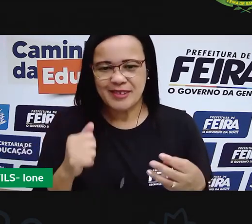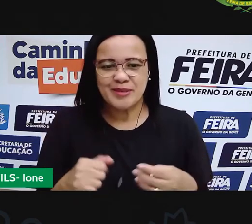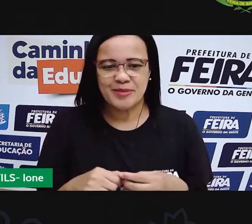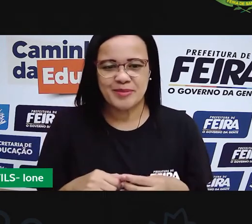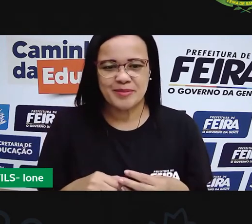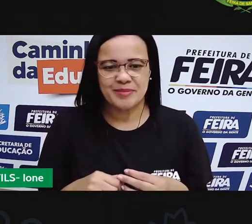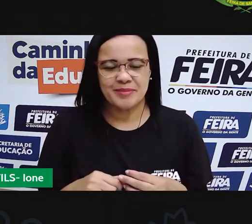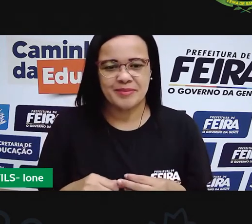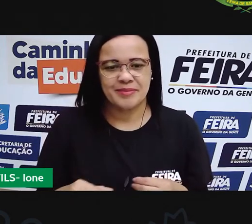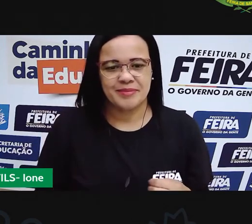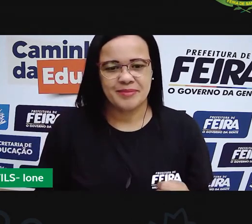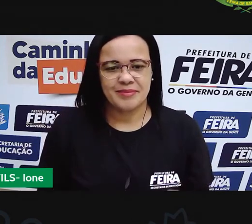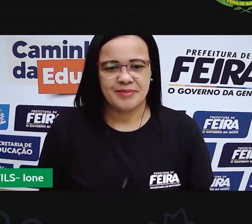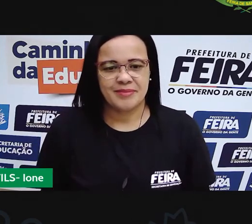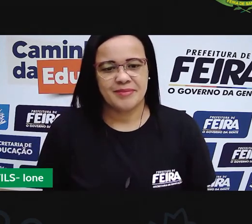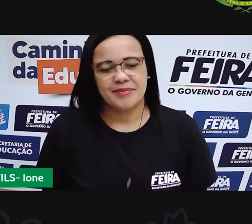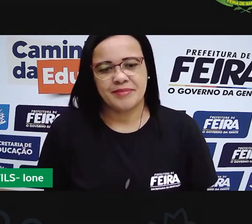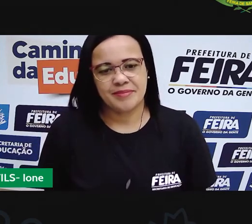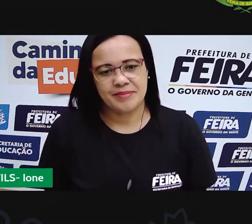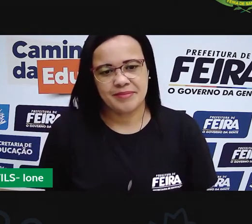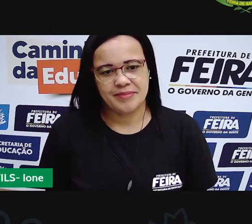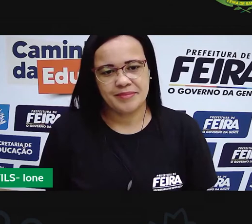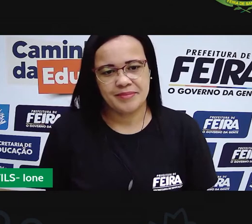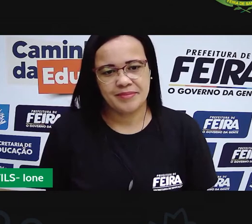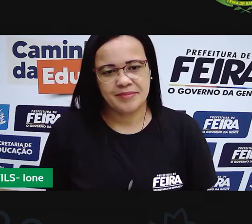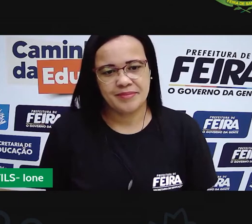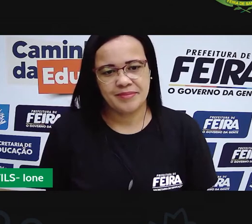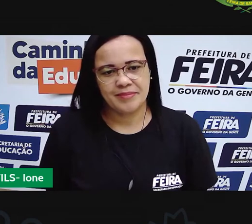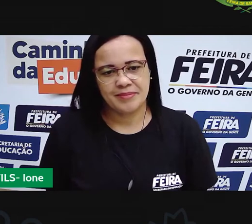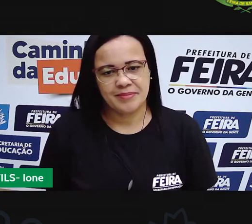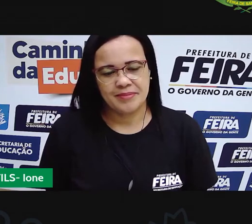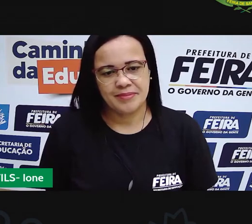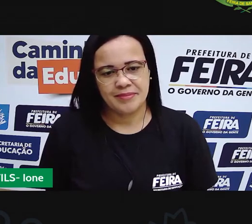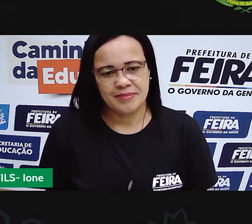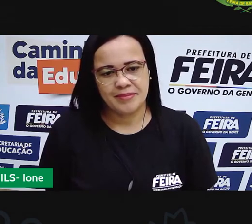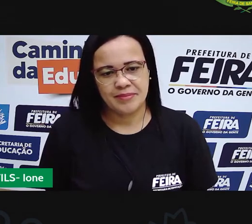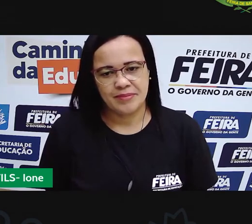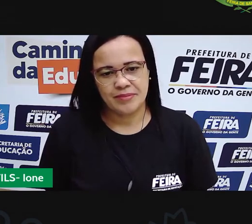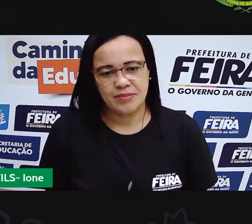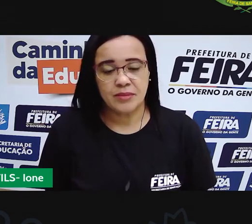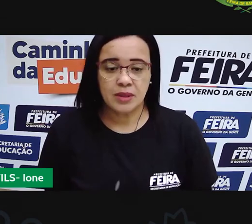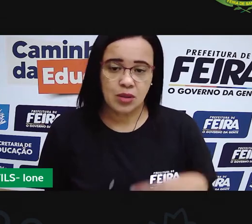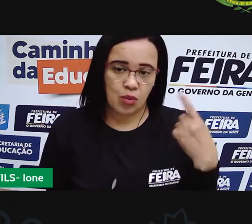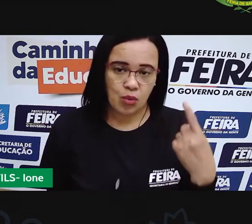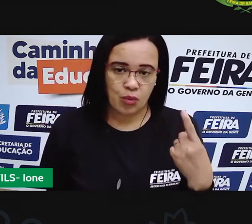ele vai precisar aqui de um